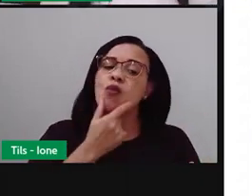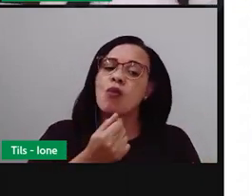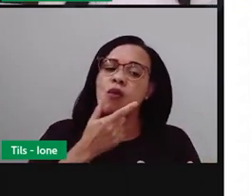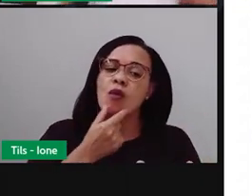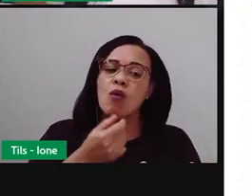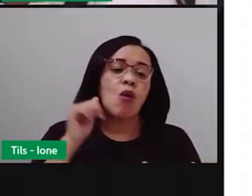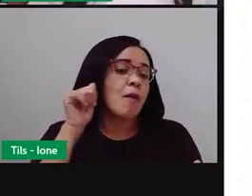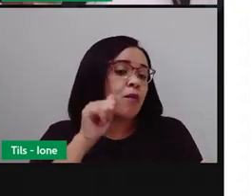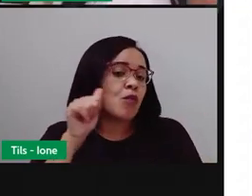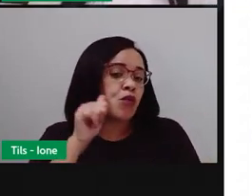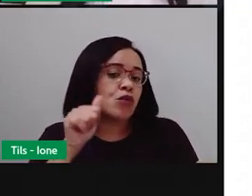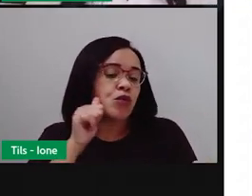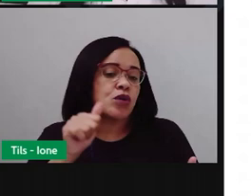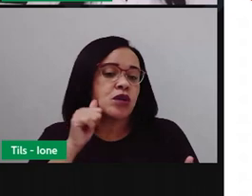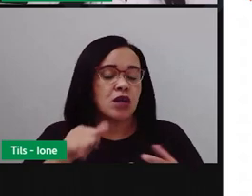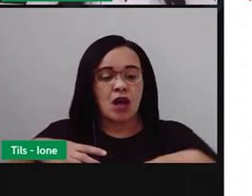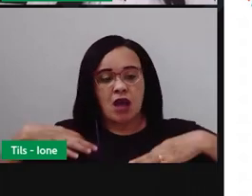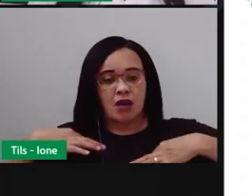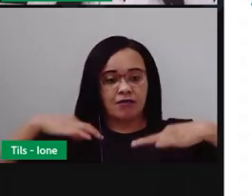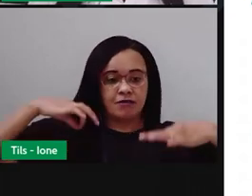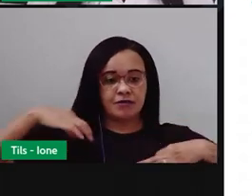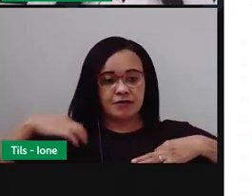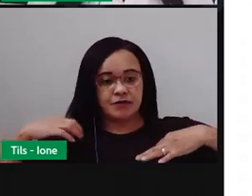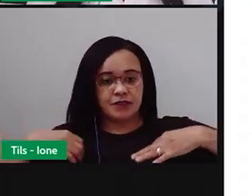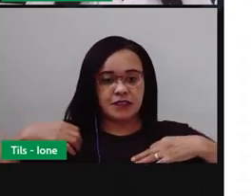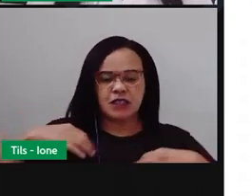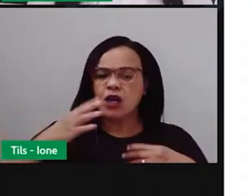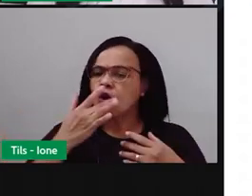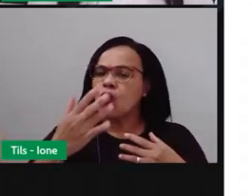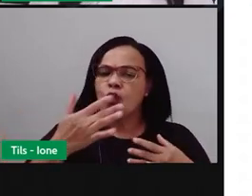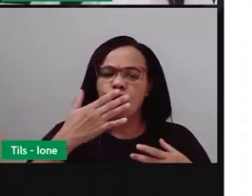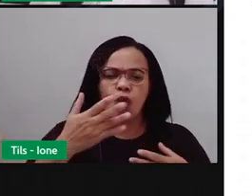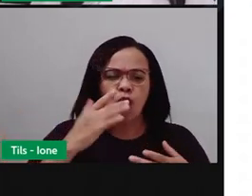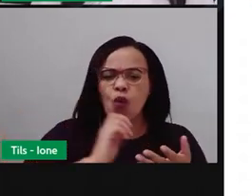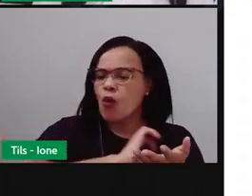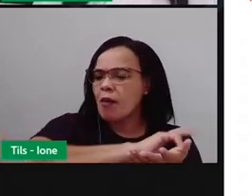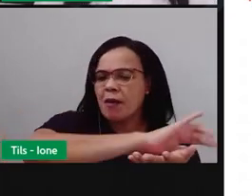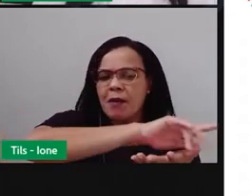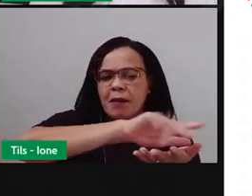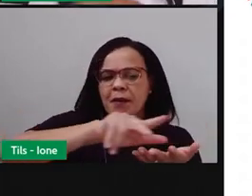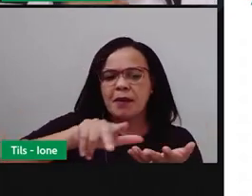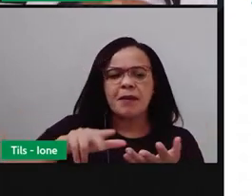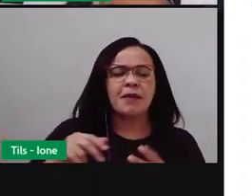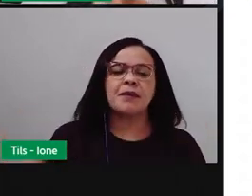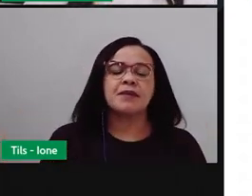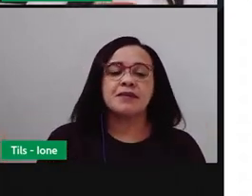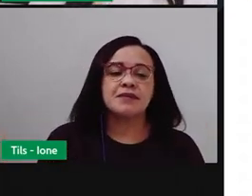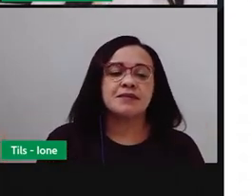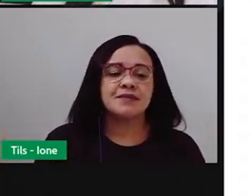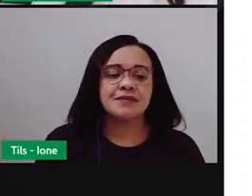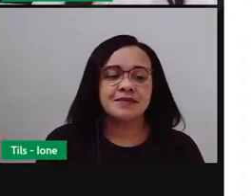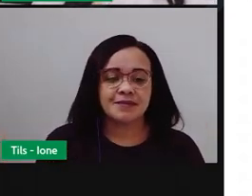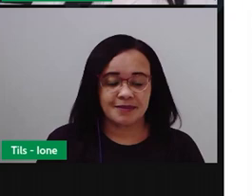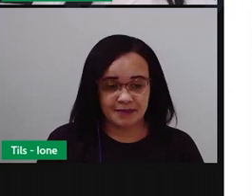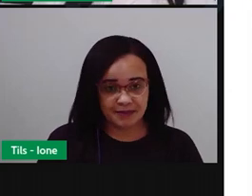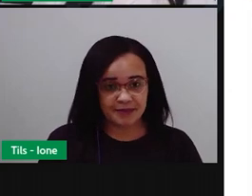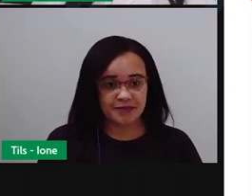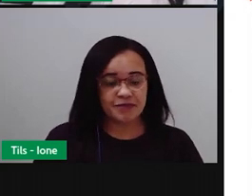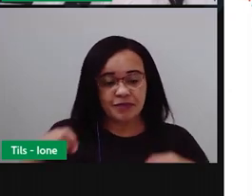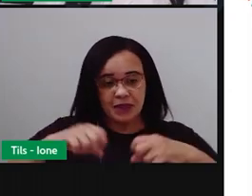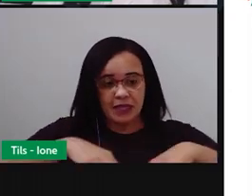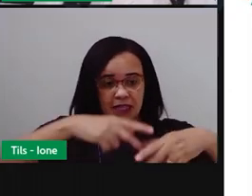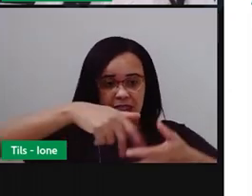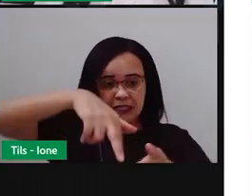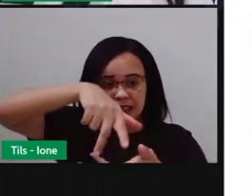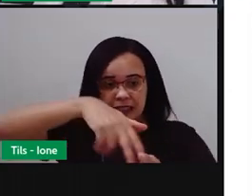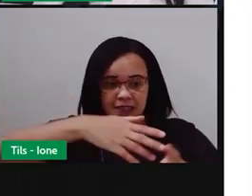quadriculada, outras usam os vestidos, bem coloridos. E aí, no meio da